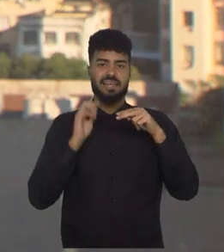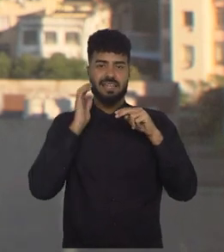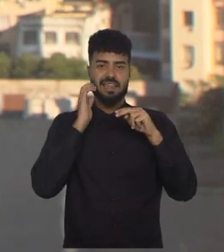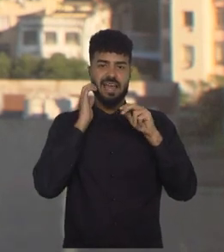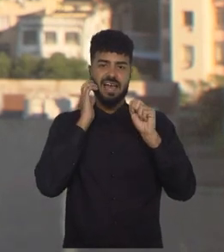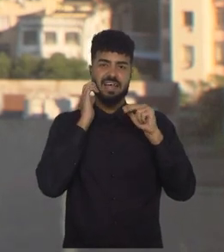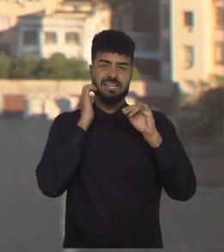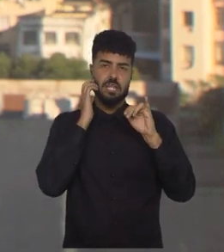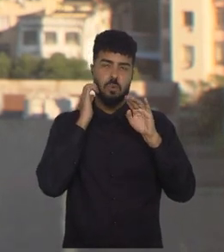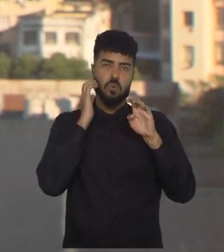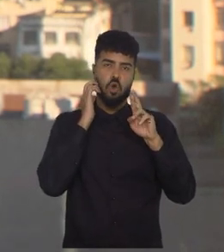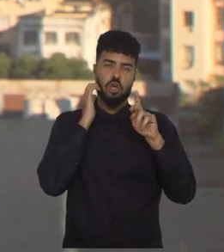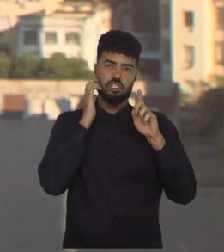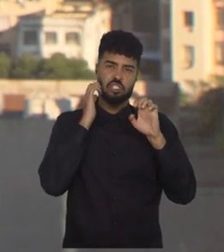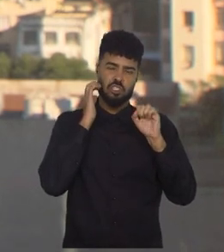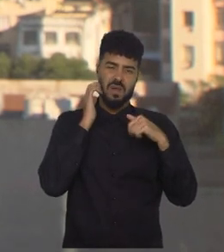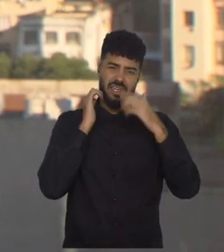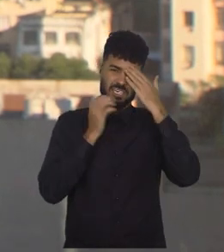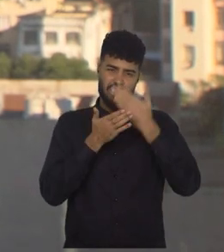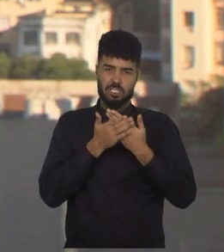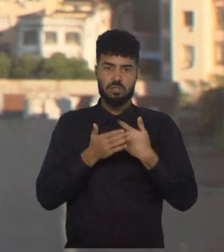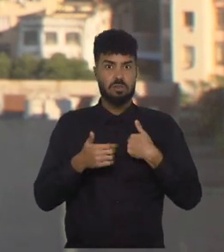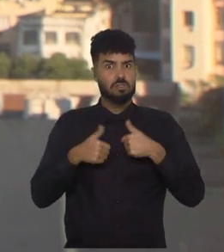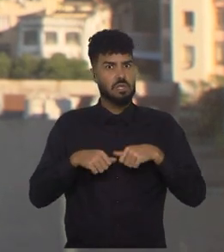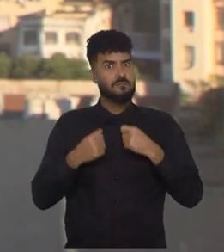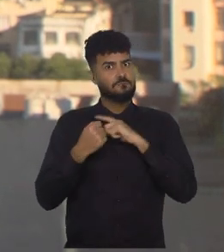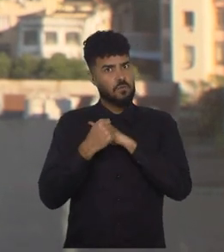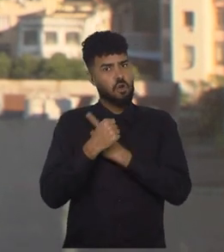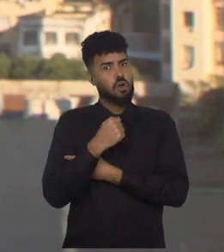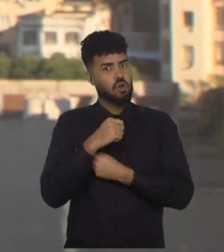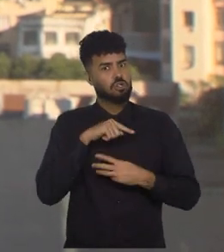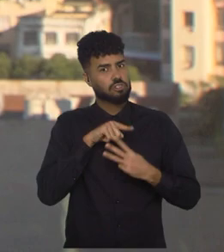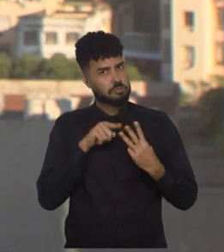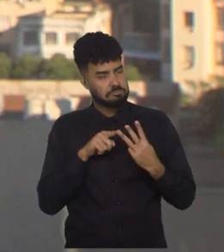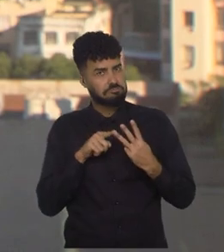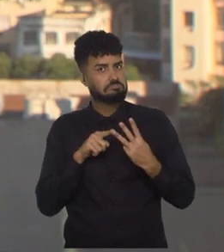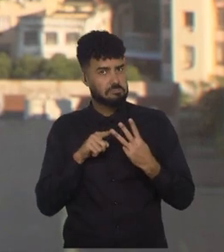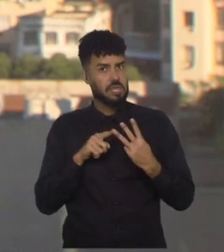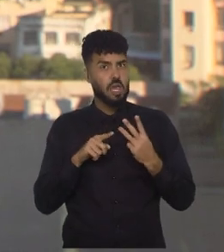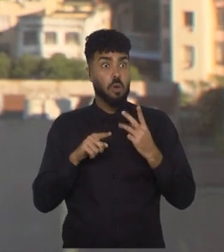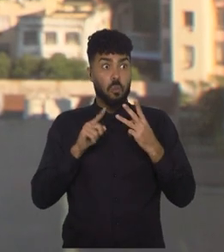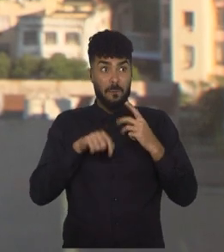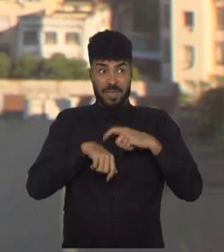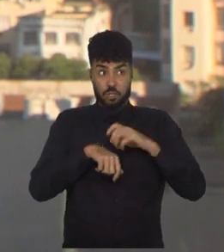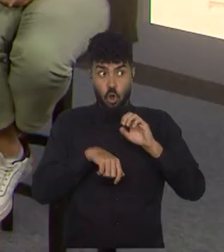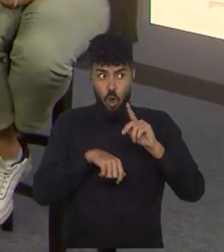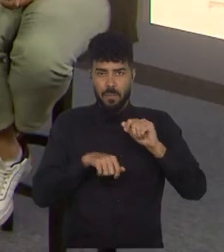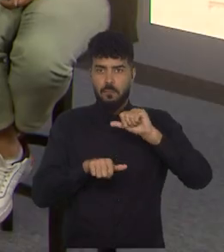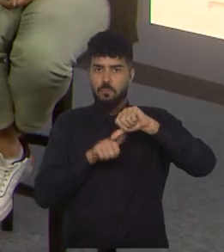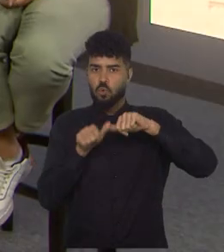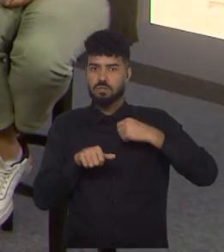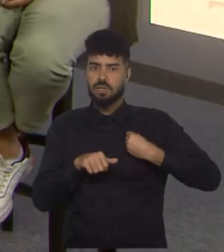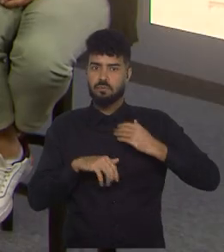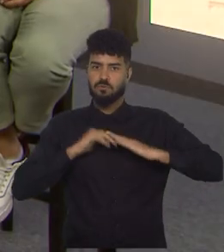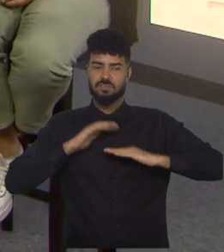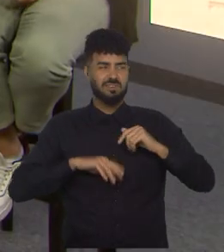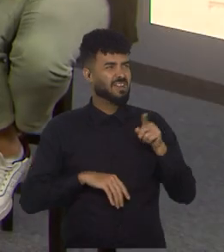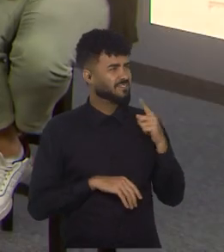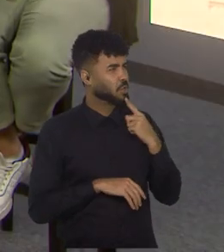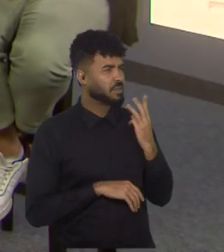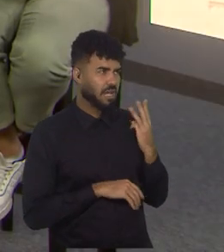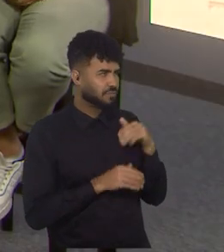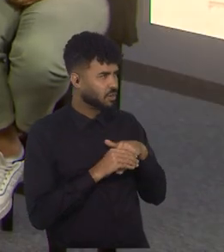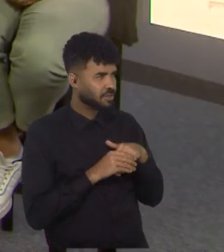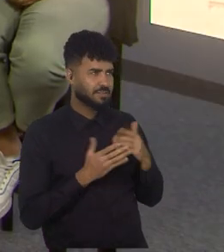tem um pessoal no Brasil que vai vir forte, pode ser ali uma virada de chave, de repente. Você votou em três, está tudo